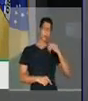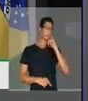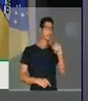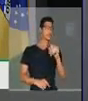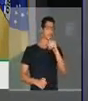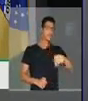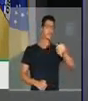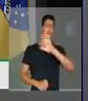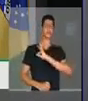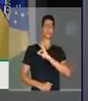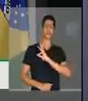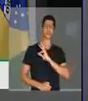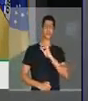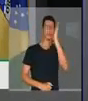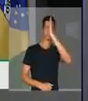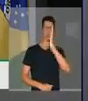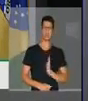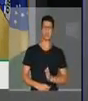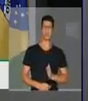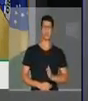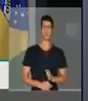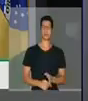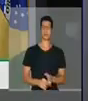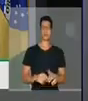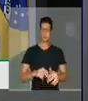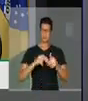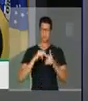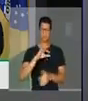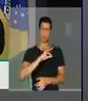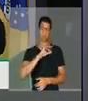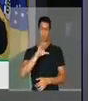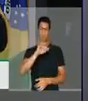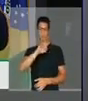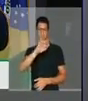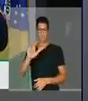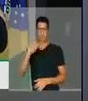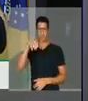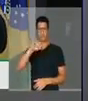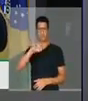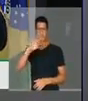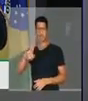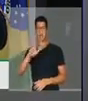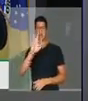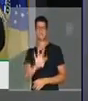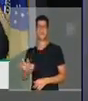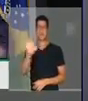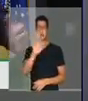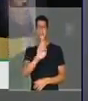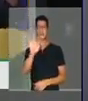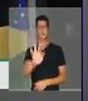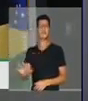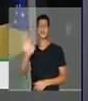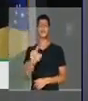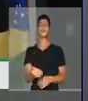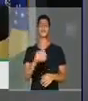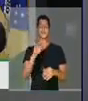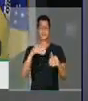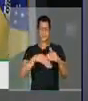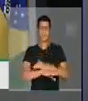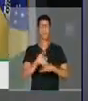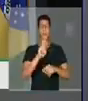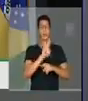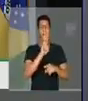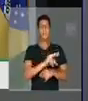digo a todos os policiais brasileiros, policiais civis, militares, federais, policiais rodoviários federais, guardas